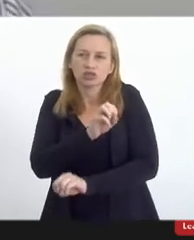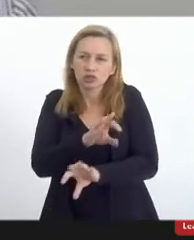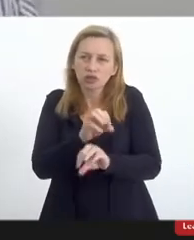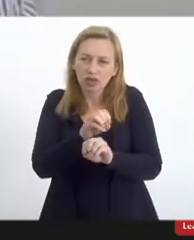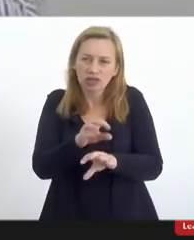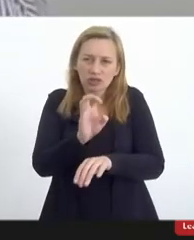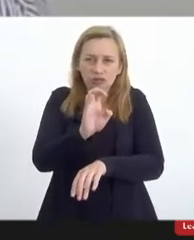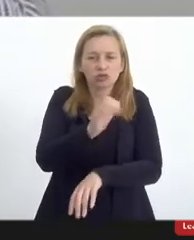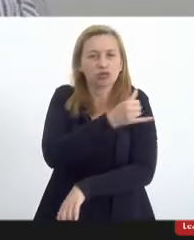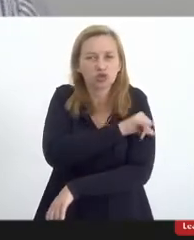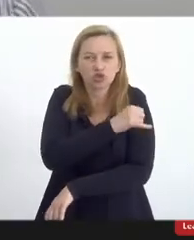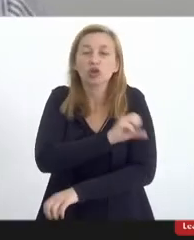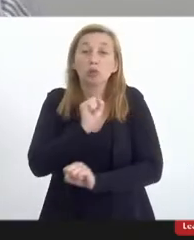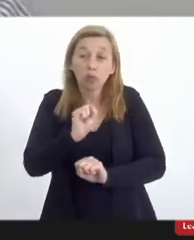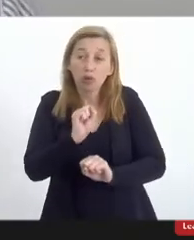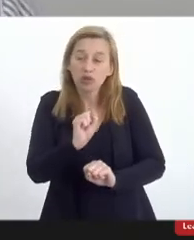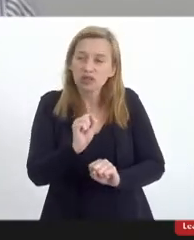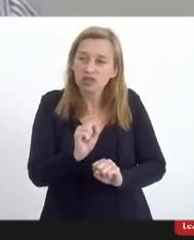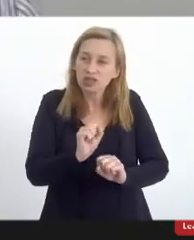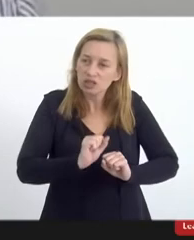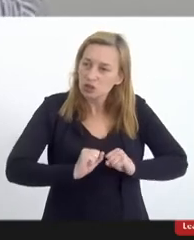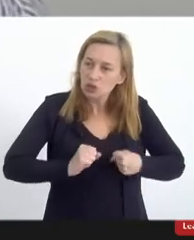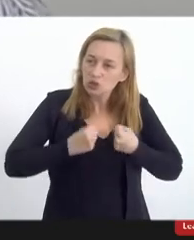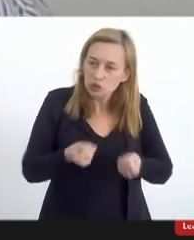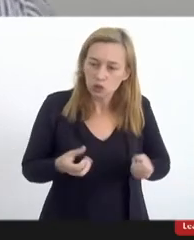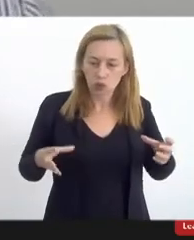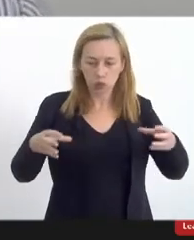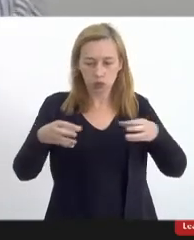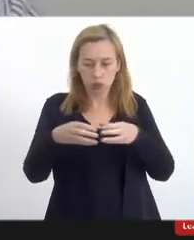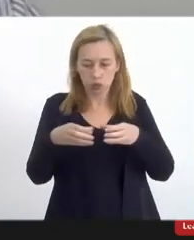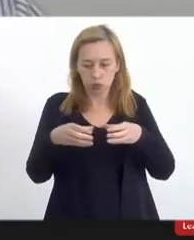se apropriar de um esforço coletivo